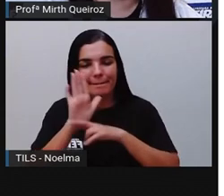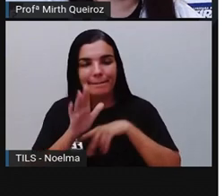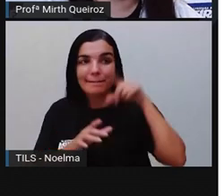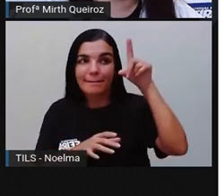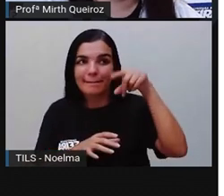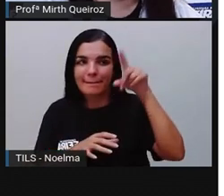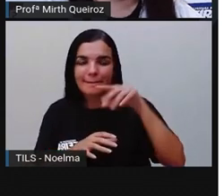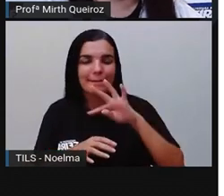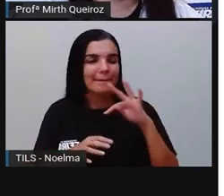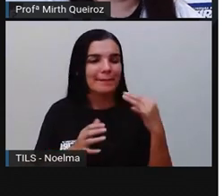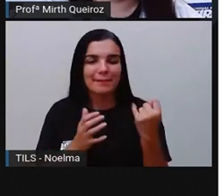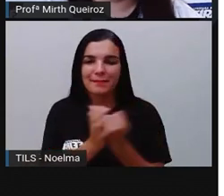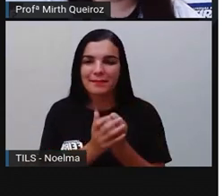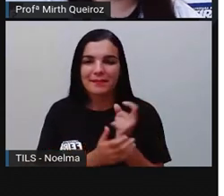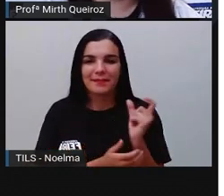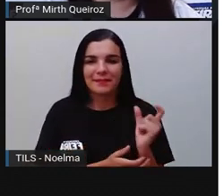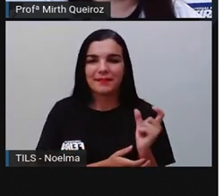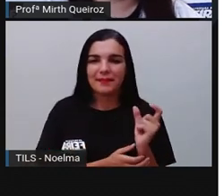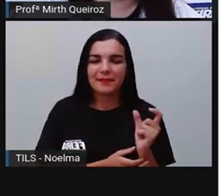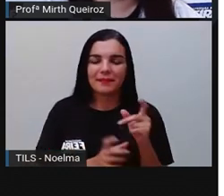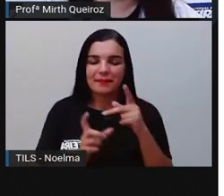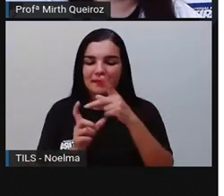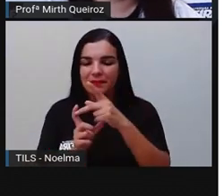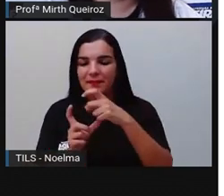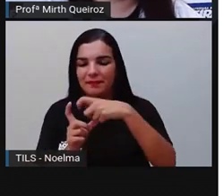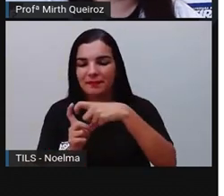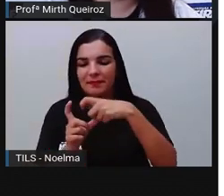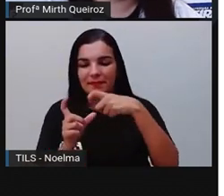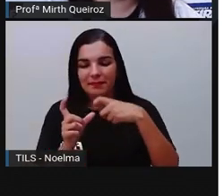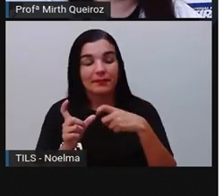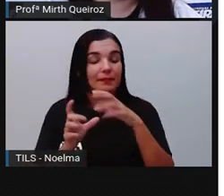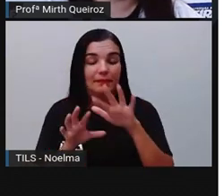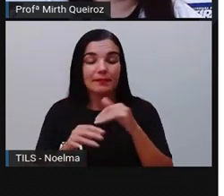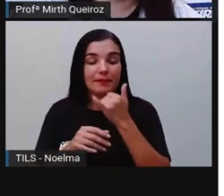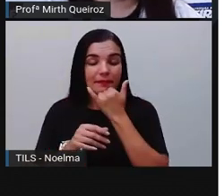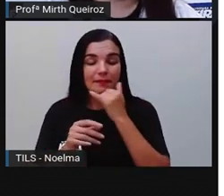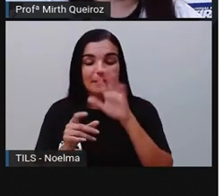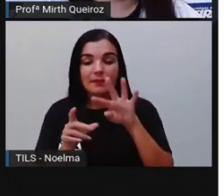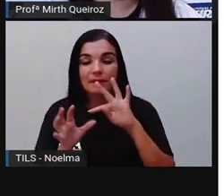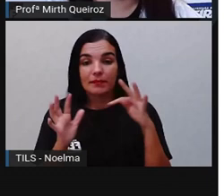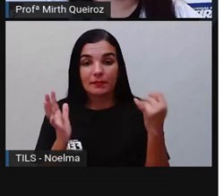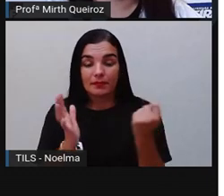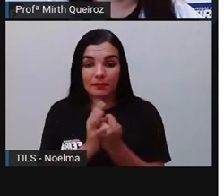proparoxítona, ela é acentuada e todas elas estão acentuadas. Olha só.